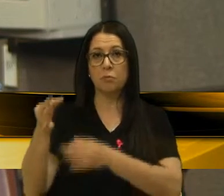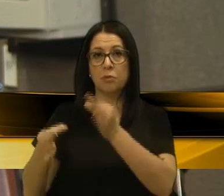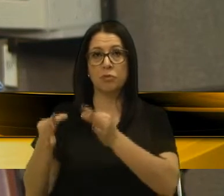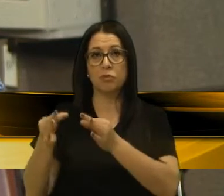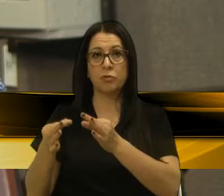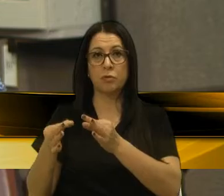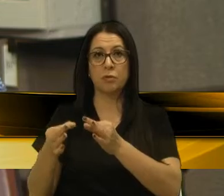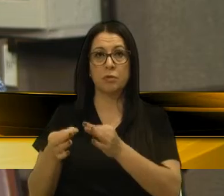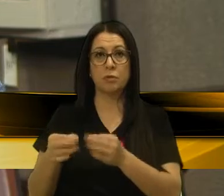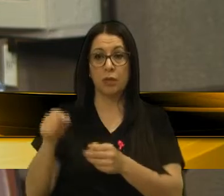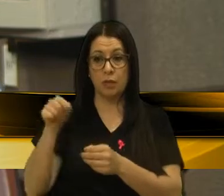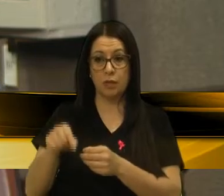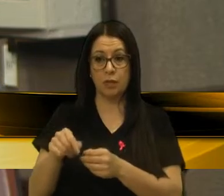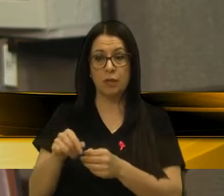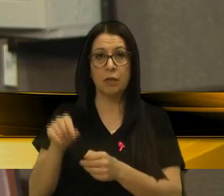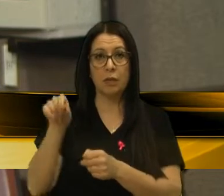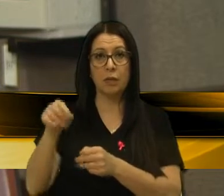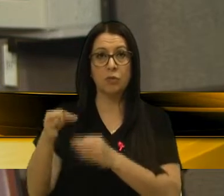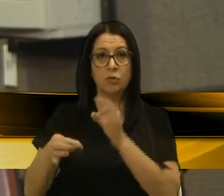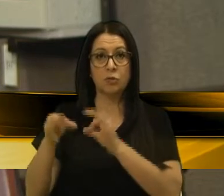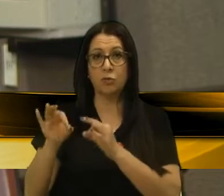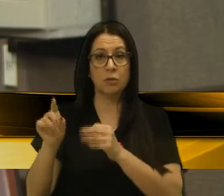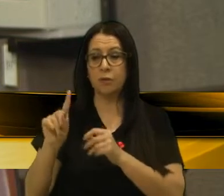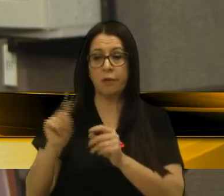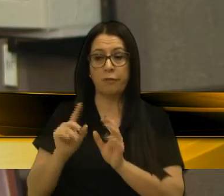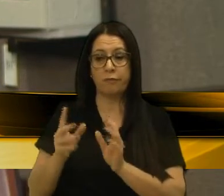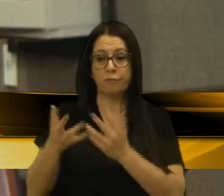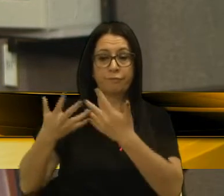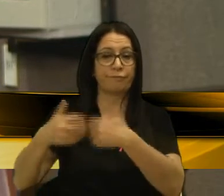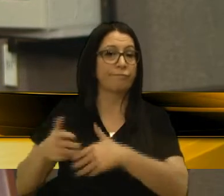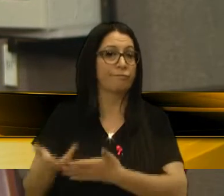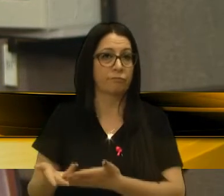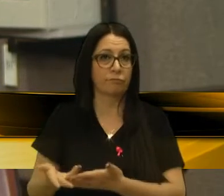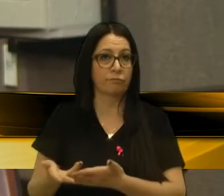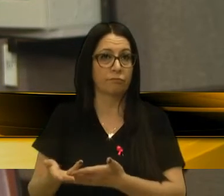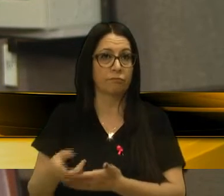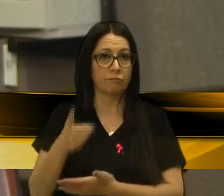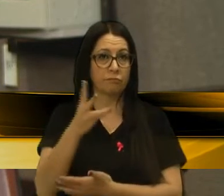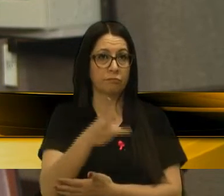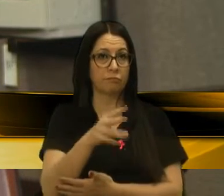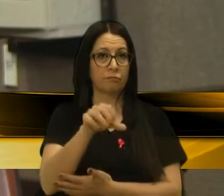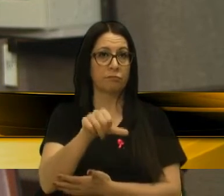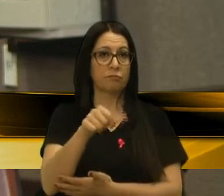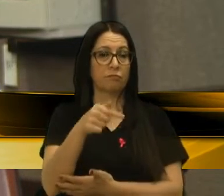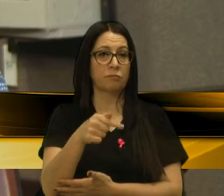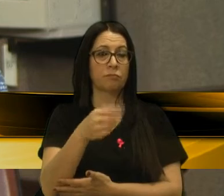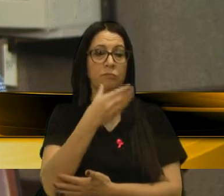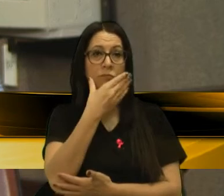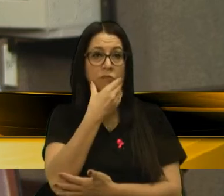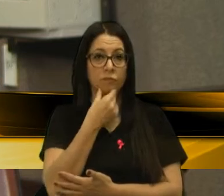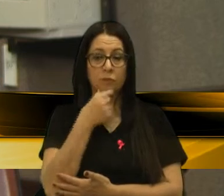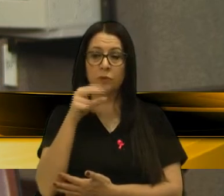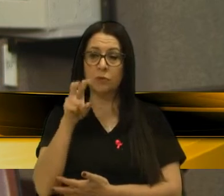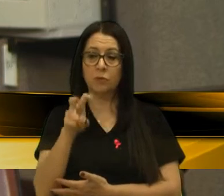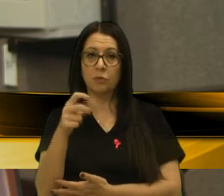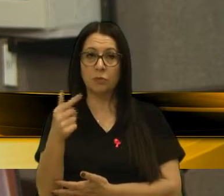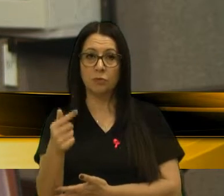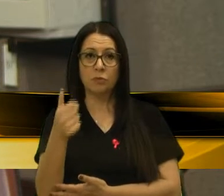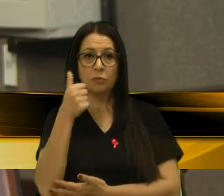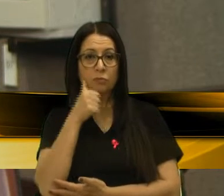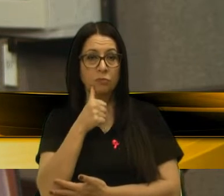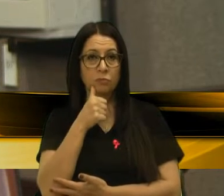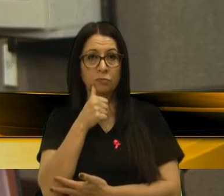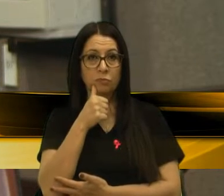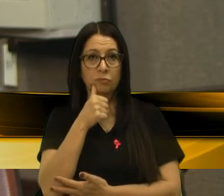está a impunidade. Aqui a justiça não funciona. 397 homens, 57 mulheres